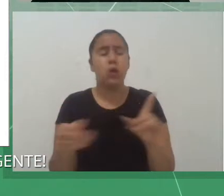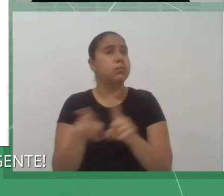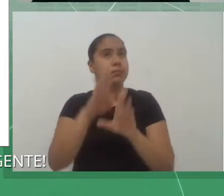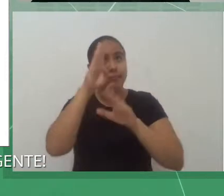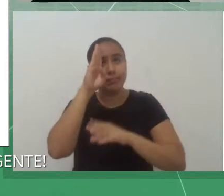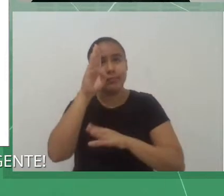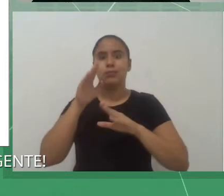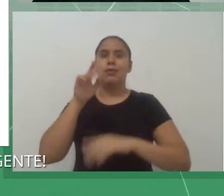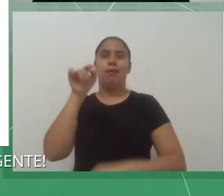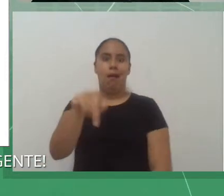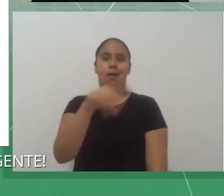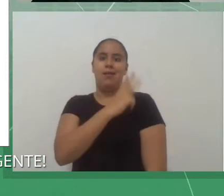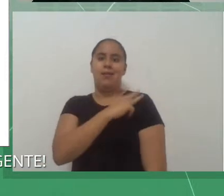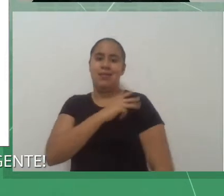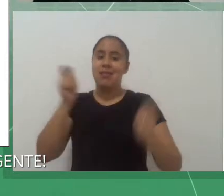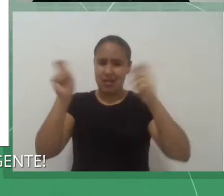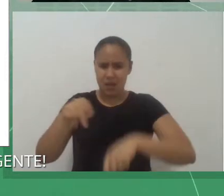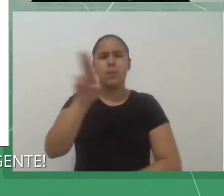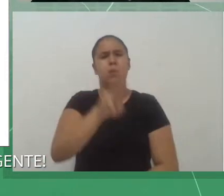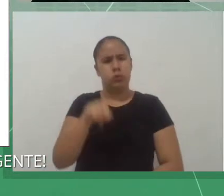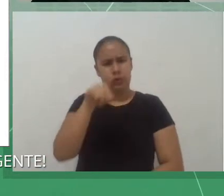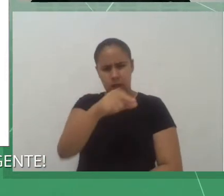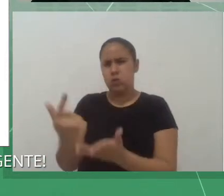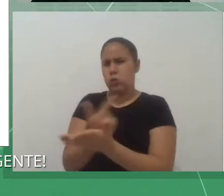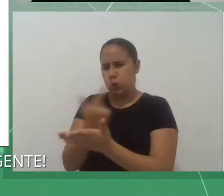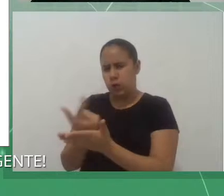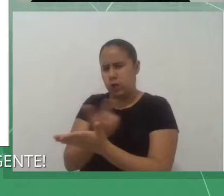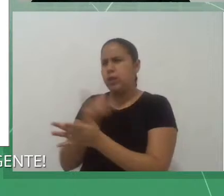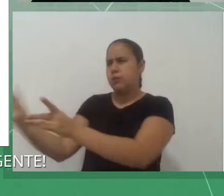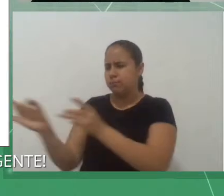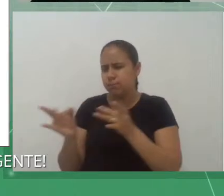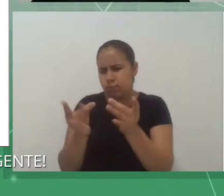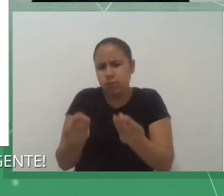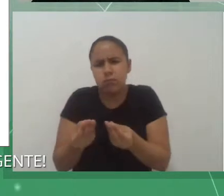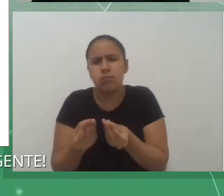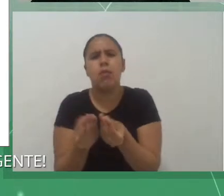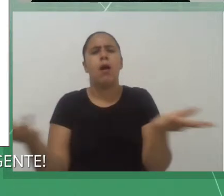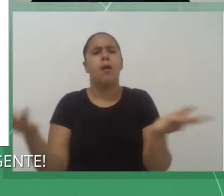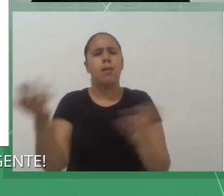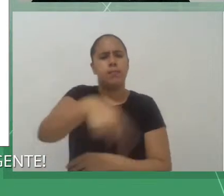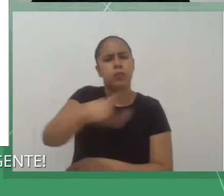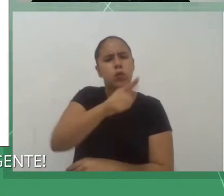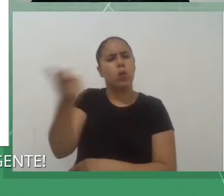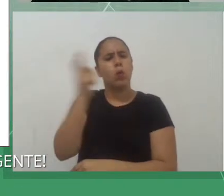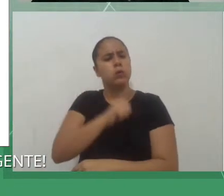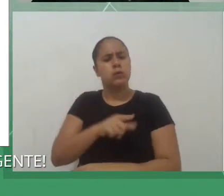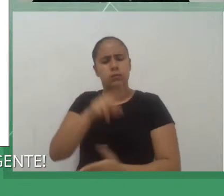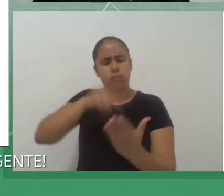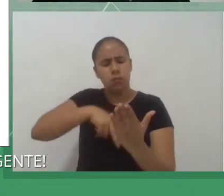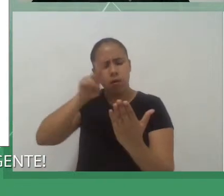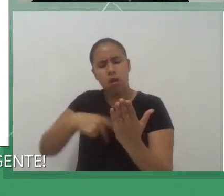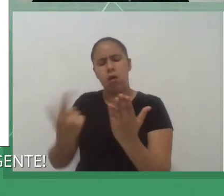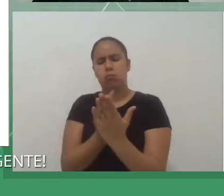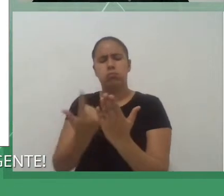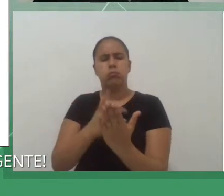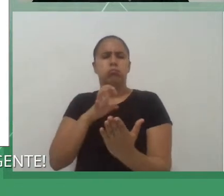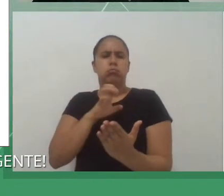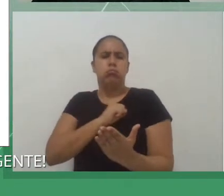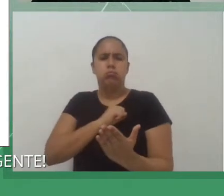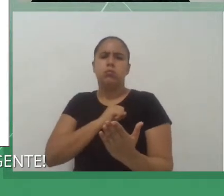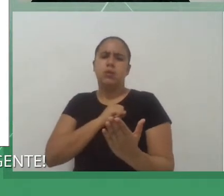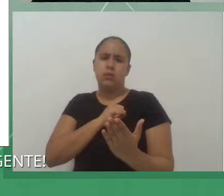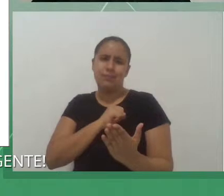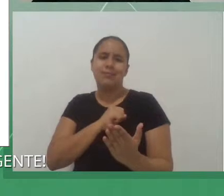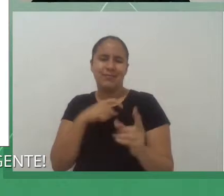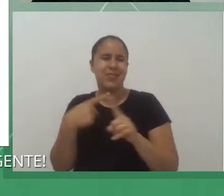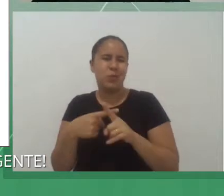fim de fazer essa formação, de resgatar esses leitores literários. Uma vez que, nos dias atuais,